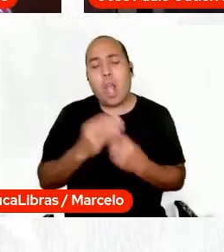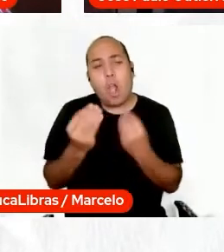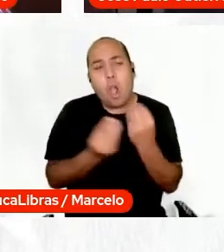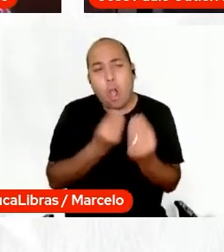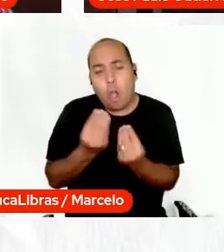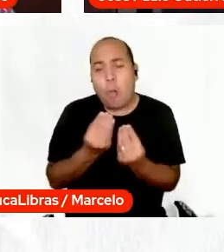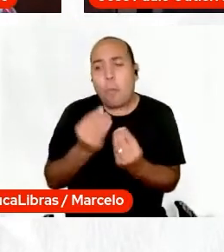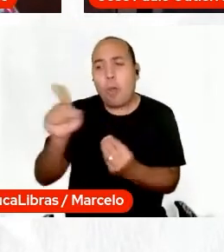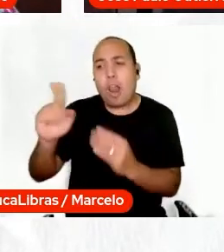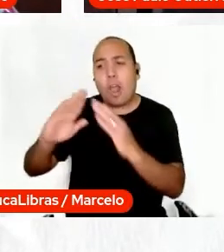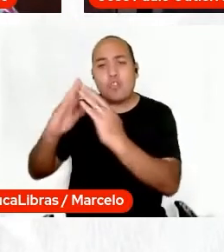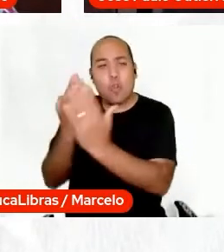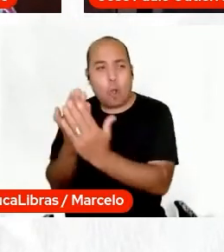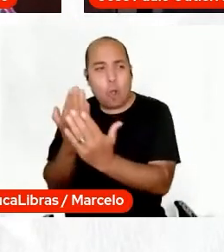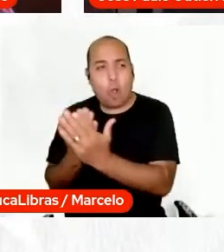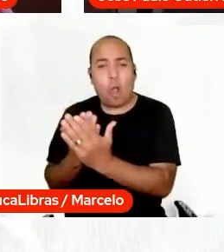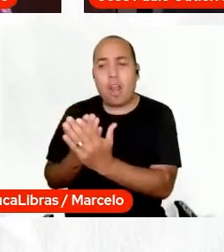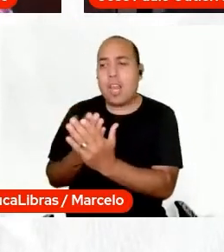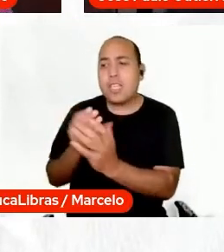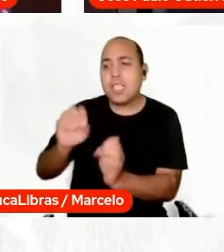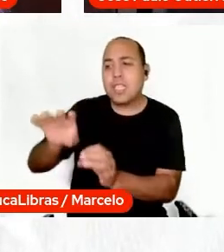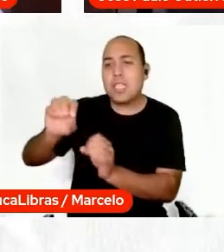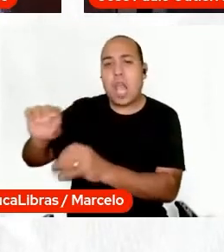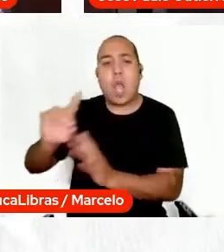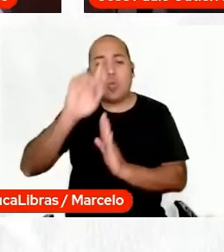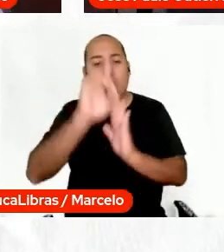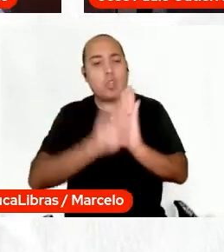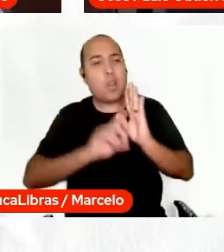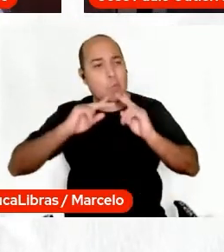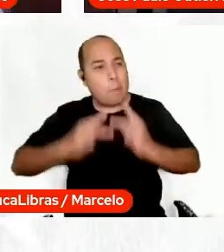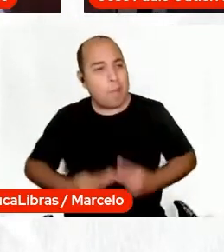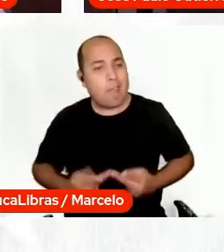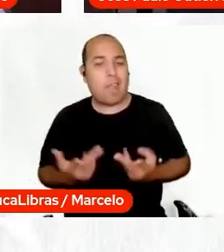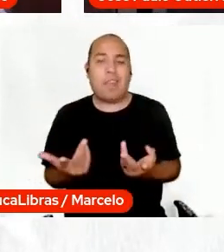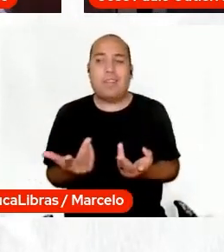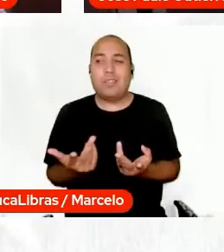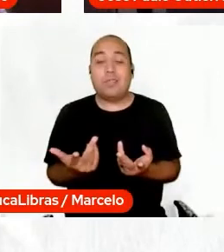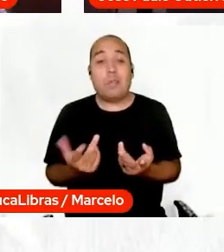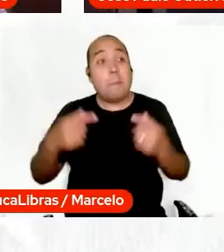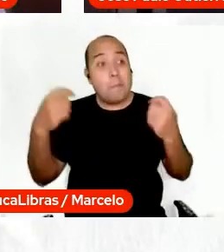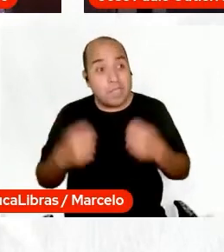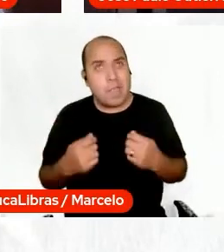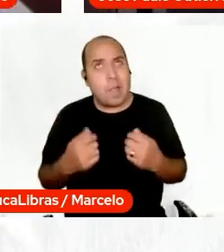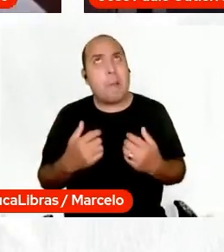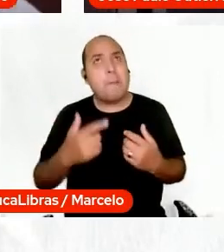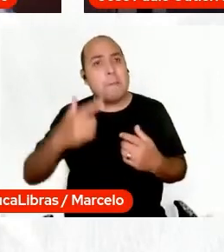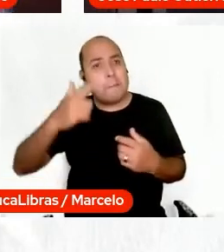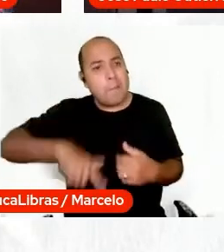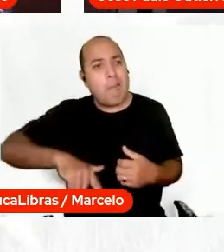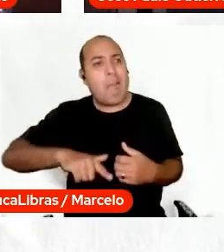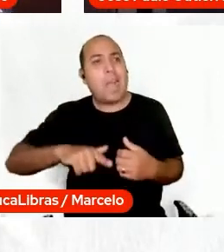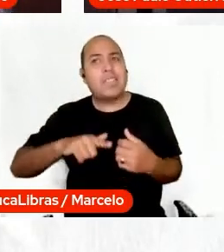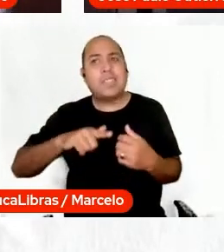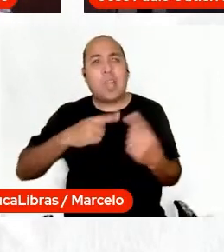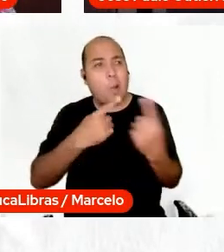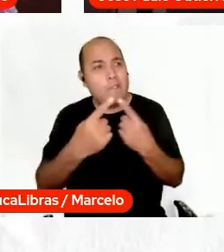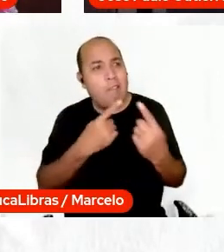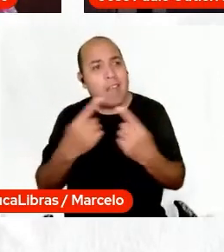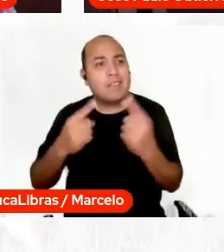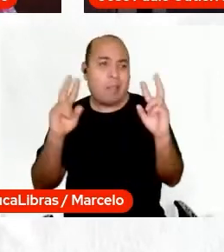escola, cada vez mais nós temos que abrir esses espaços, né, então, o